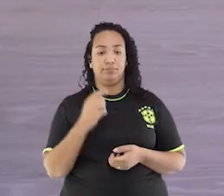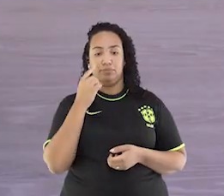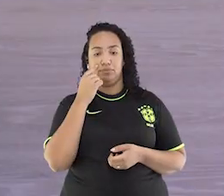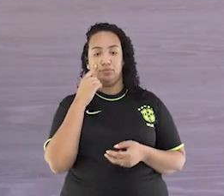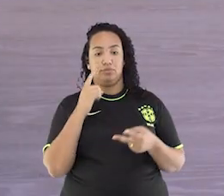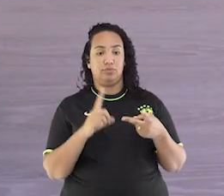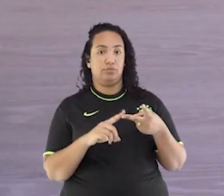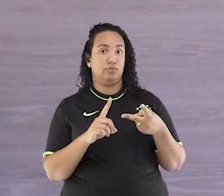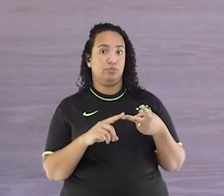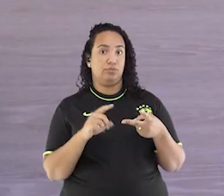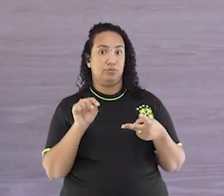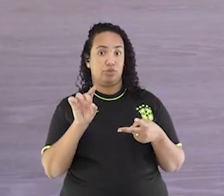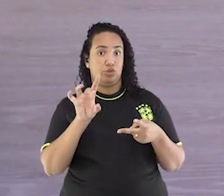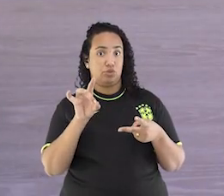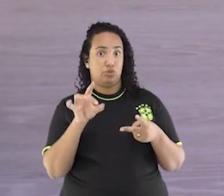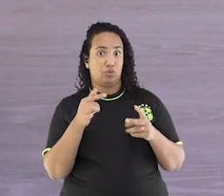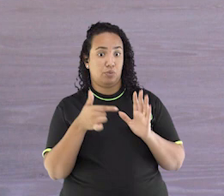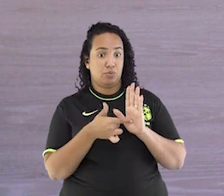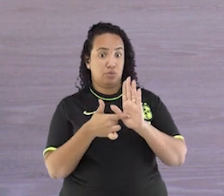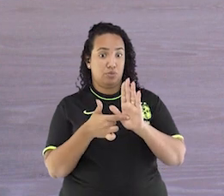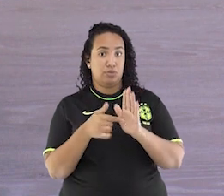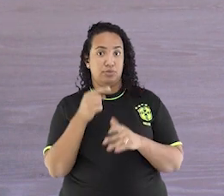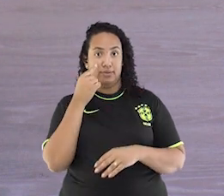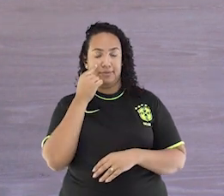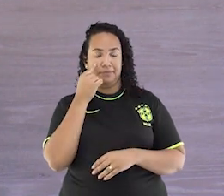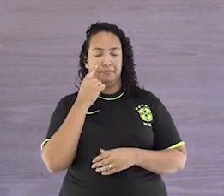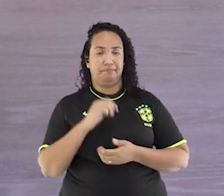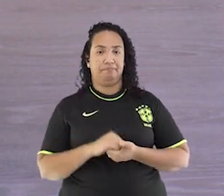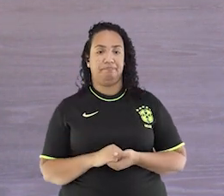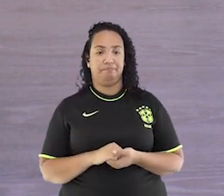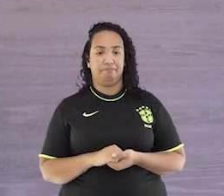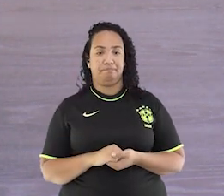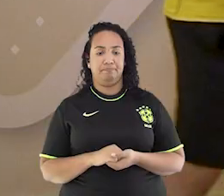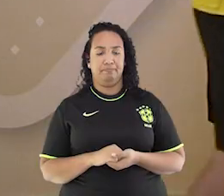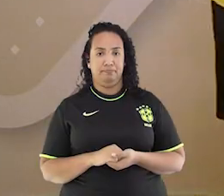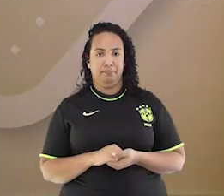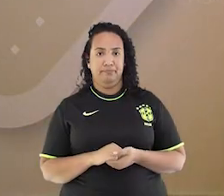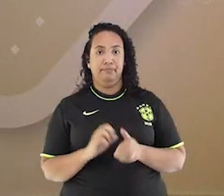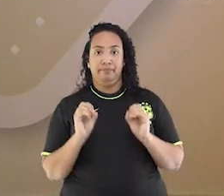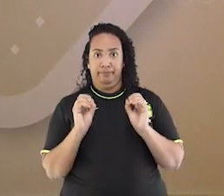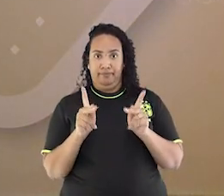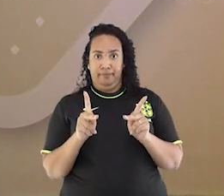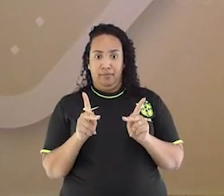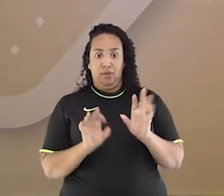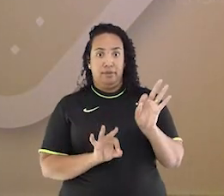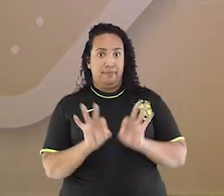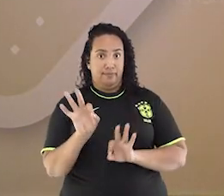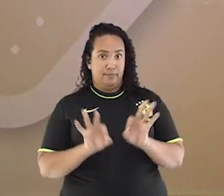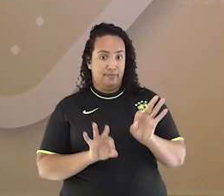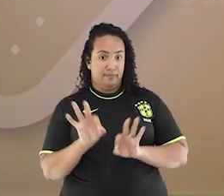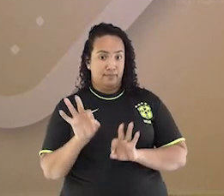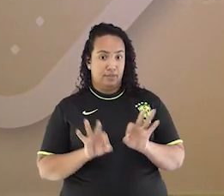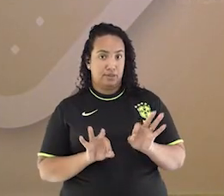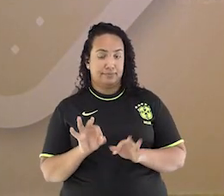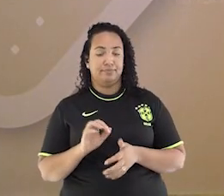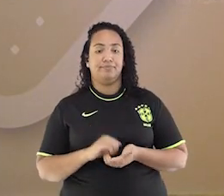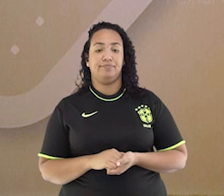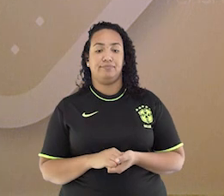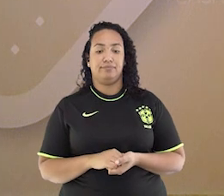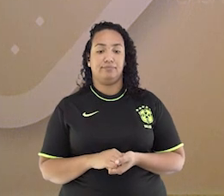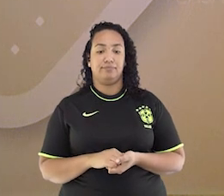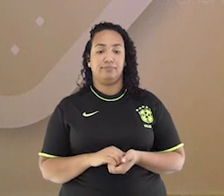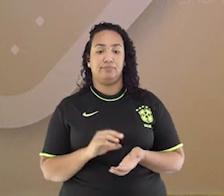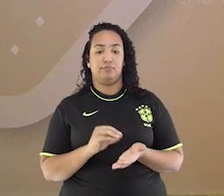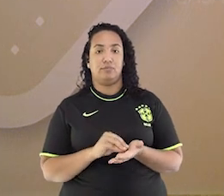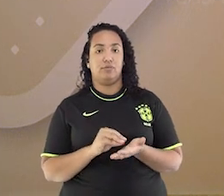frente e costas. Beleza? Vamos lá, prepara. Falta mais alguns segundos.